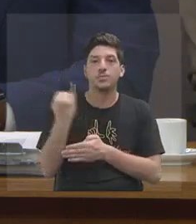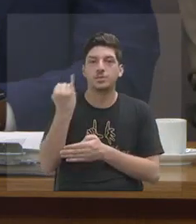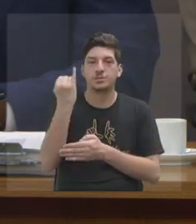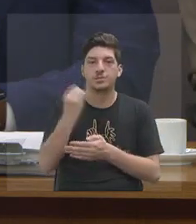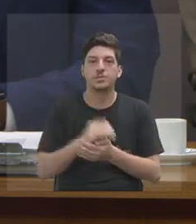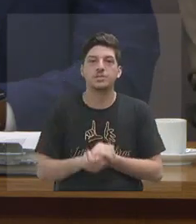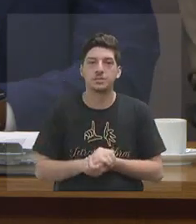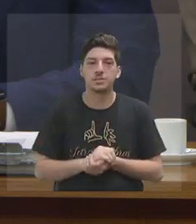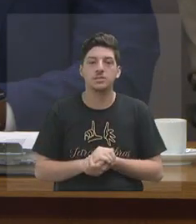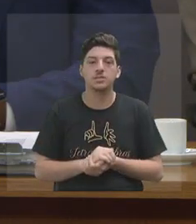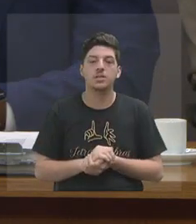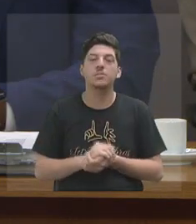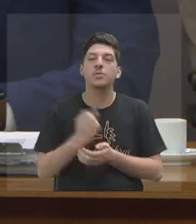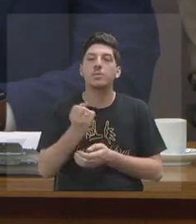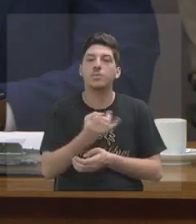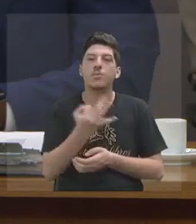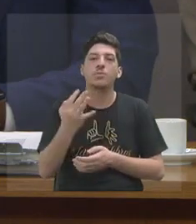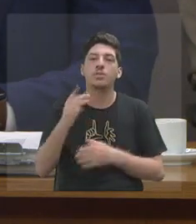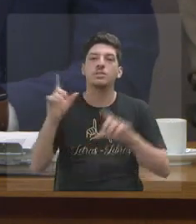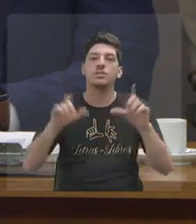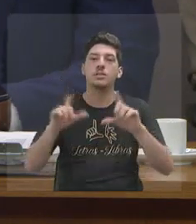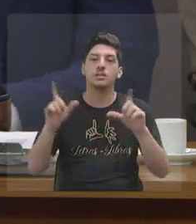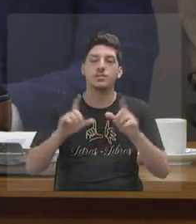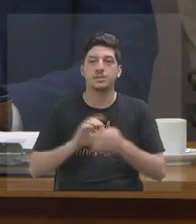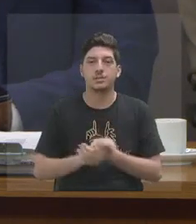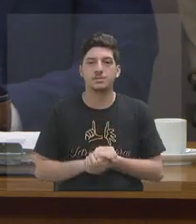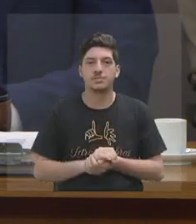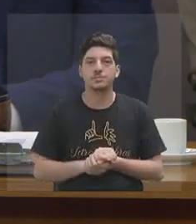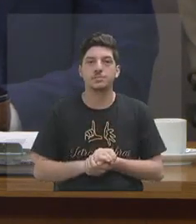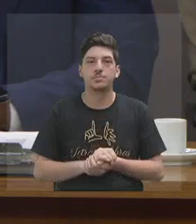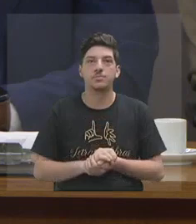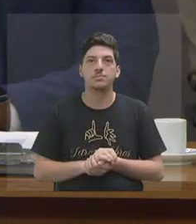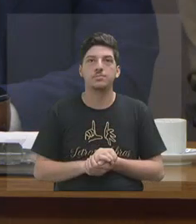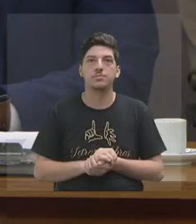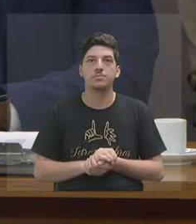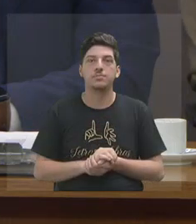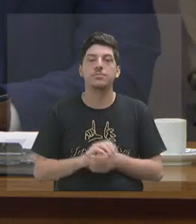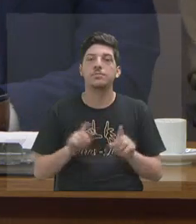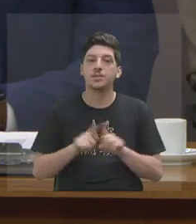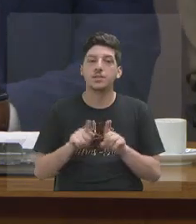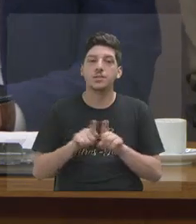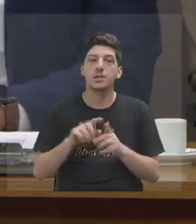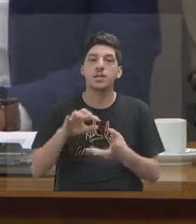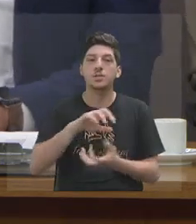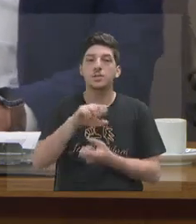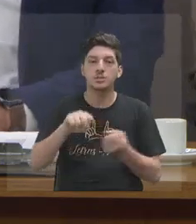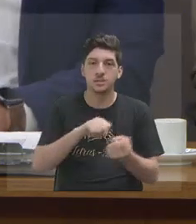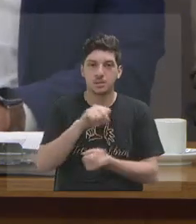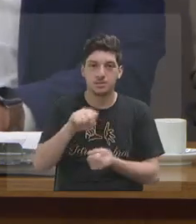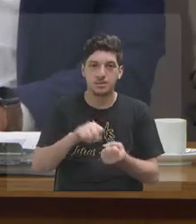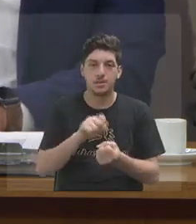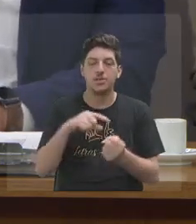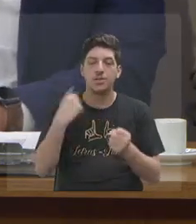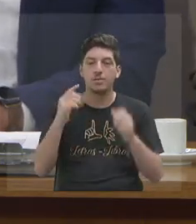isso, para os números da TV aberta. e na autossustentabilidade, que é algo que a gente está muito focado nisso aí também.